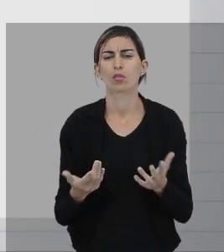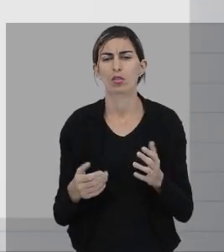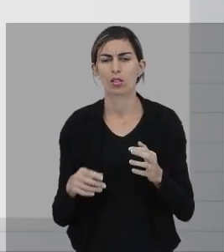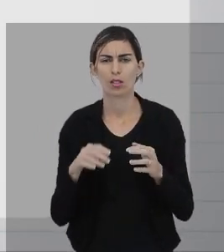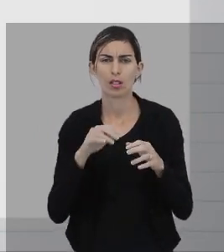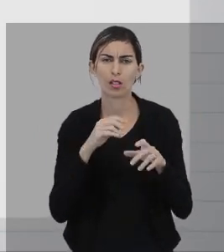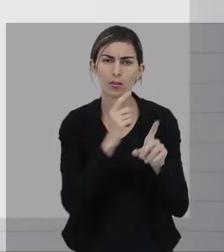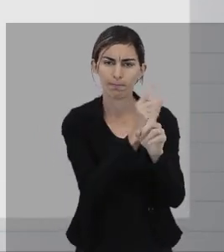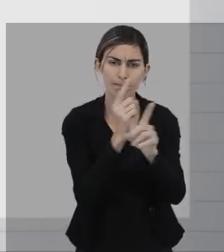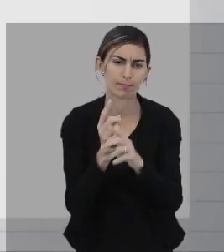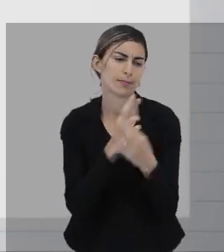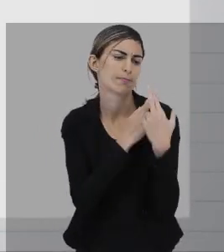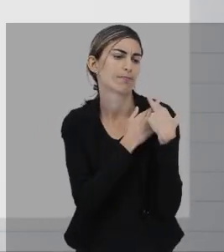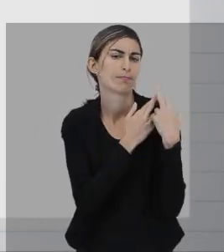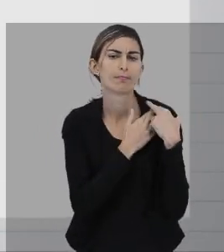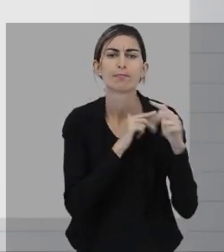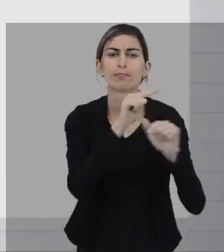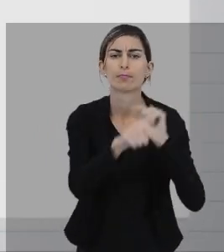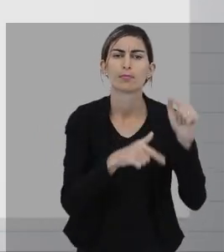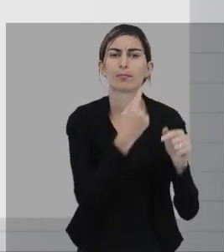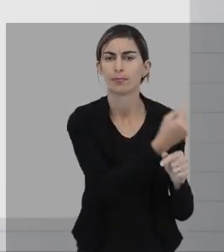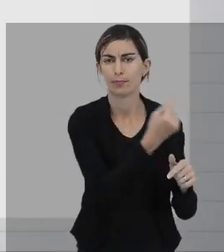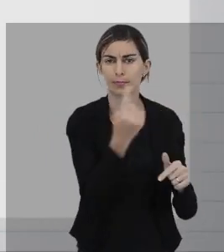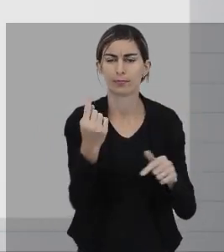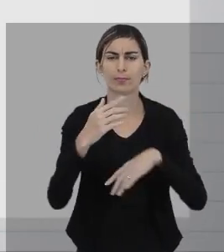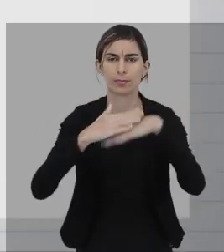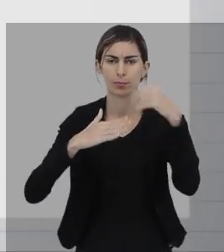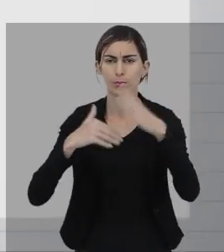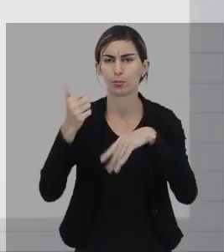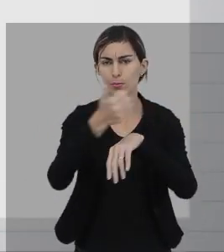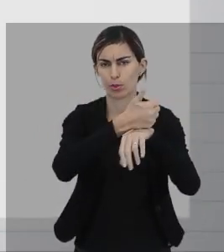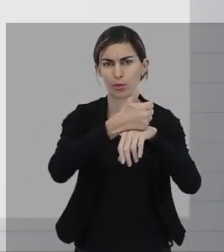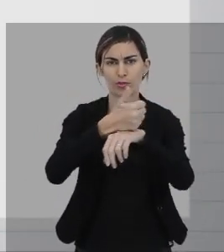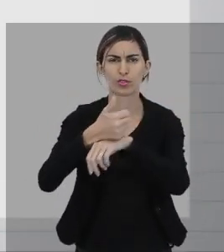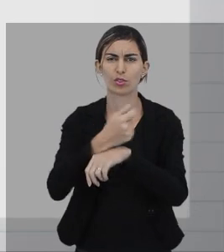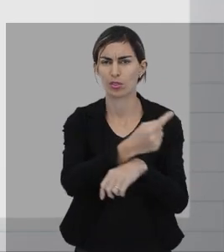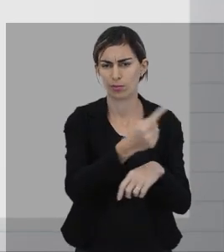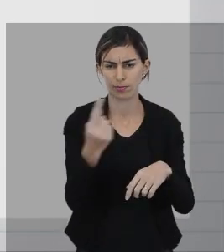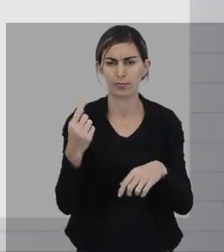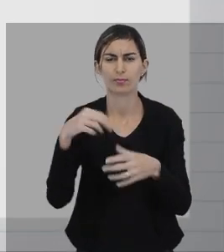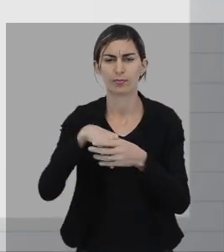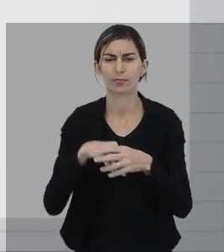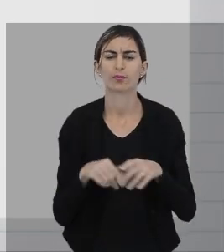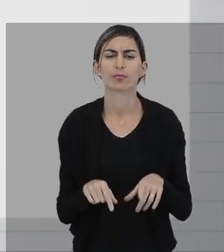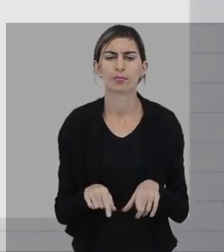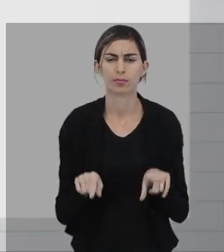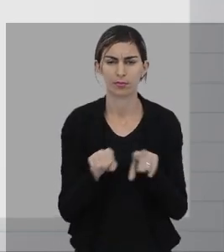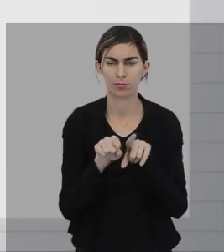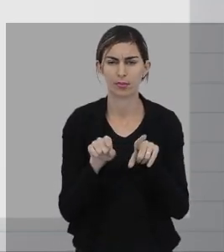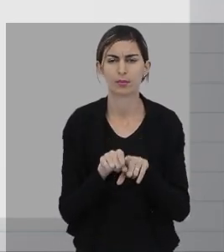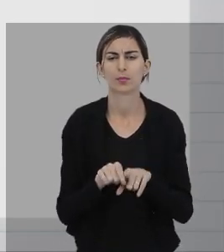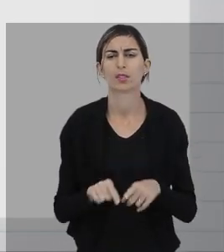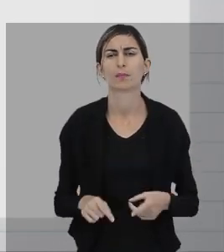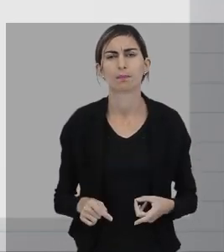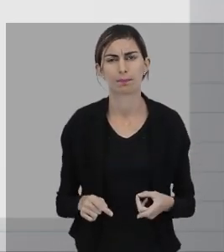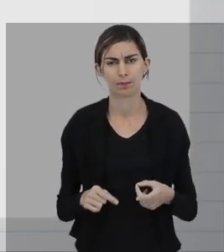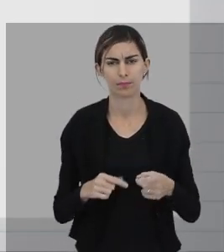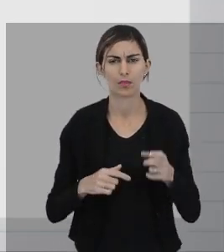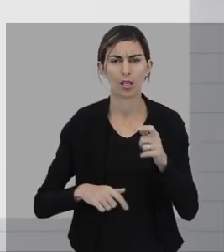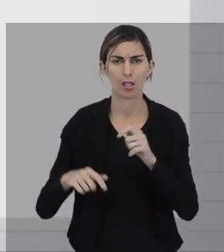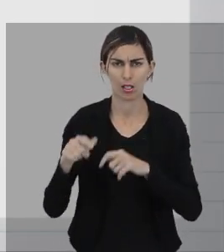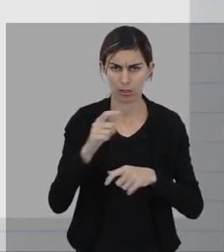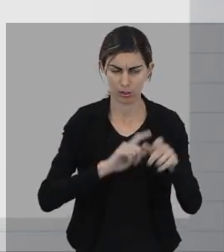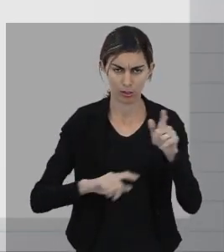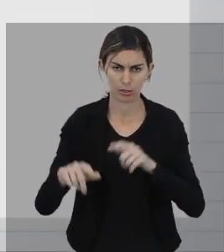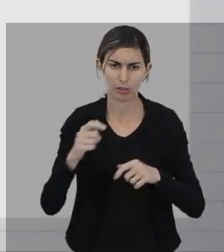escola, identificando as funções, as atribuições dos profissionais, por exemplo. Estudaremos ainda acerca da